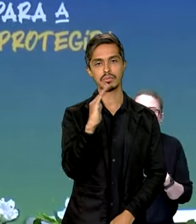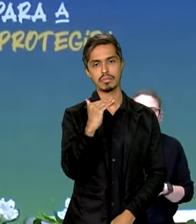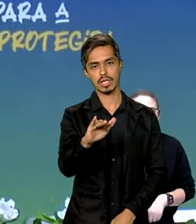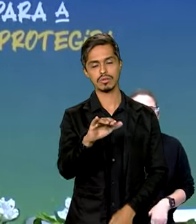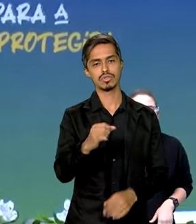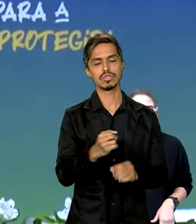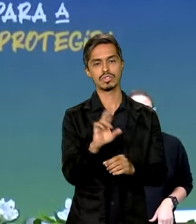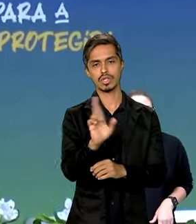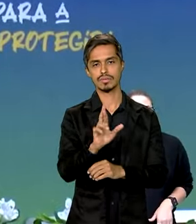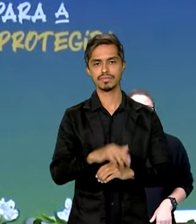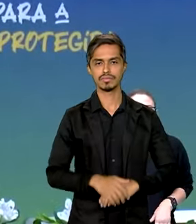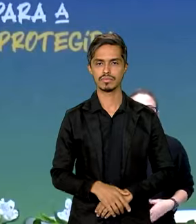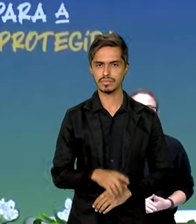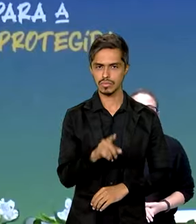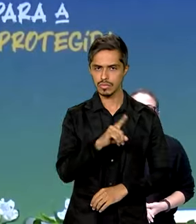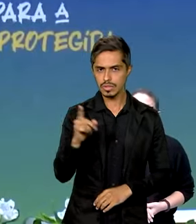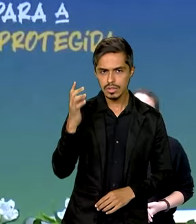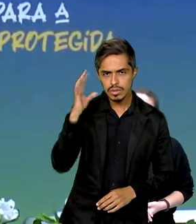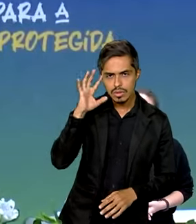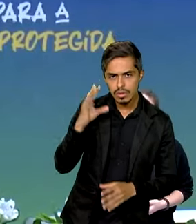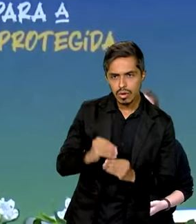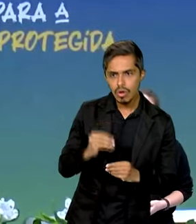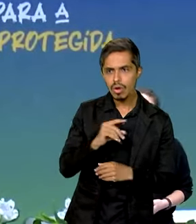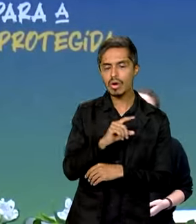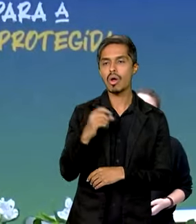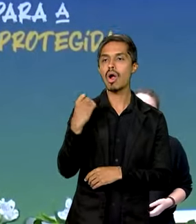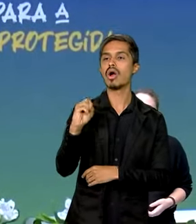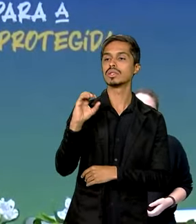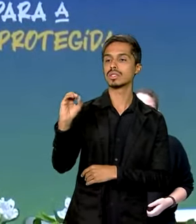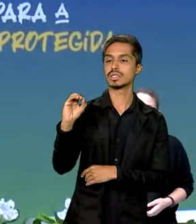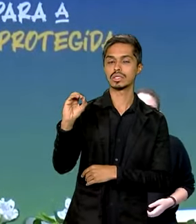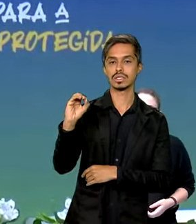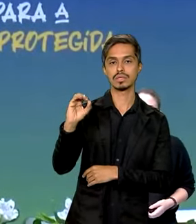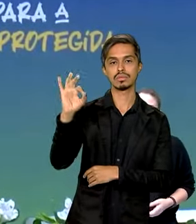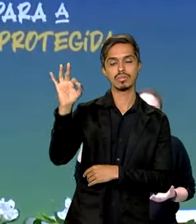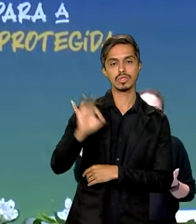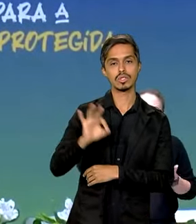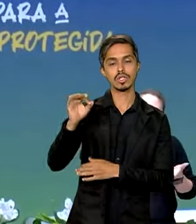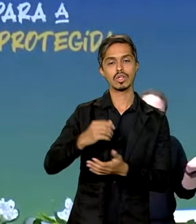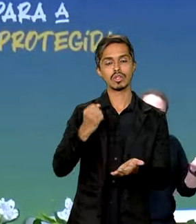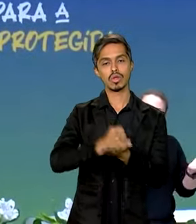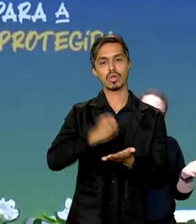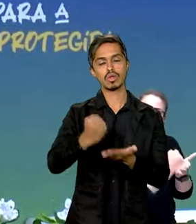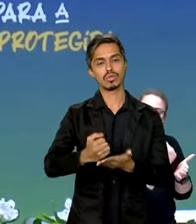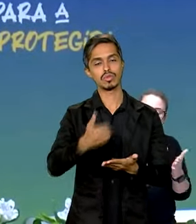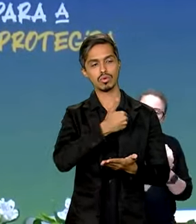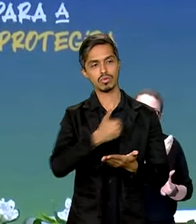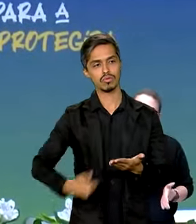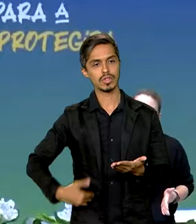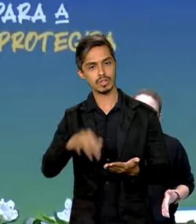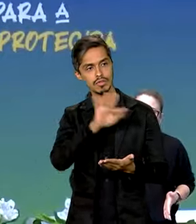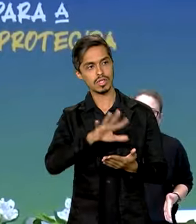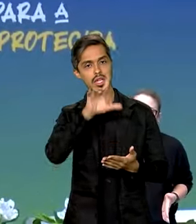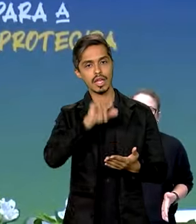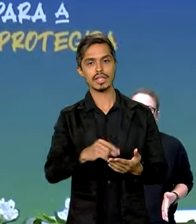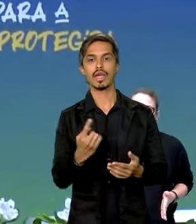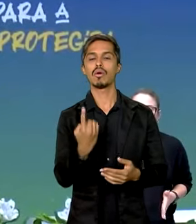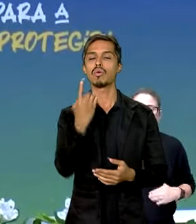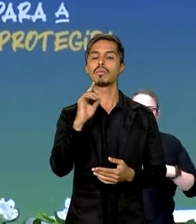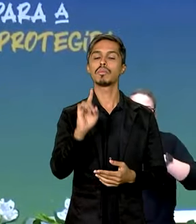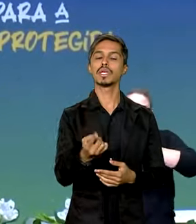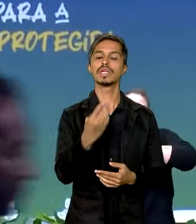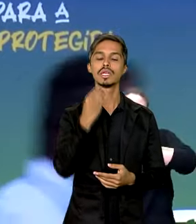terem ideia, 80% dos contratos e convênios do governo federal são até R 1,5 milhão.